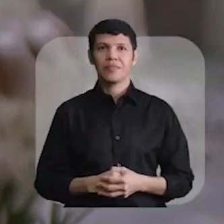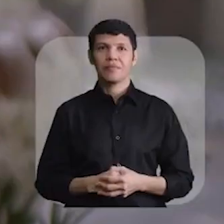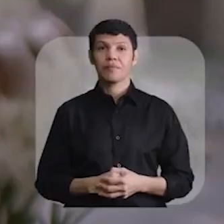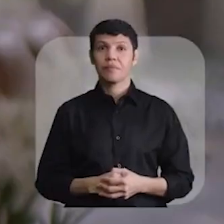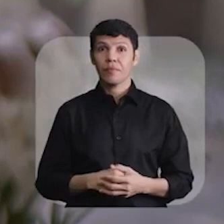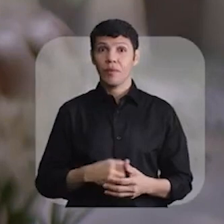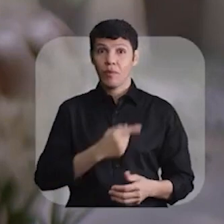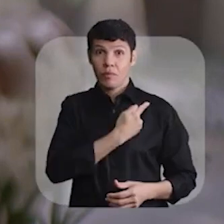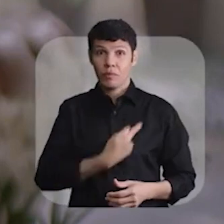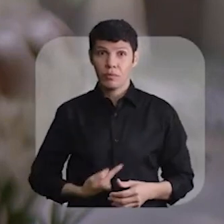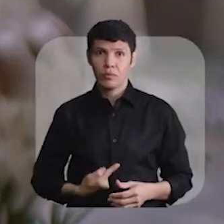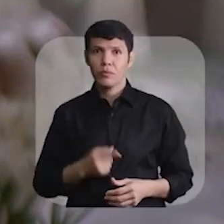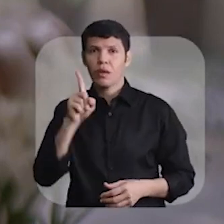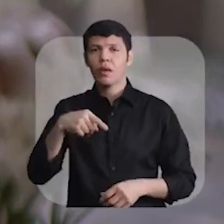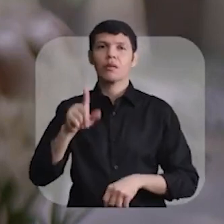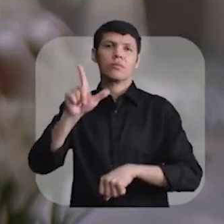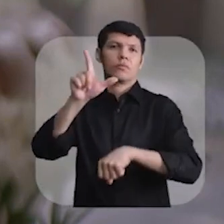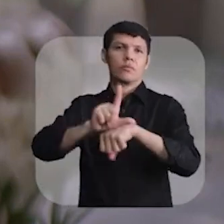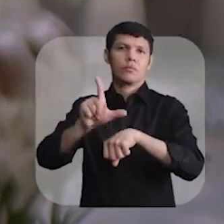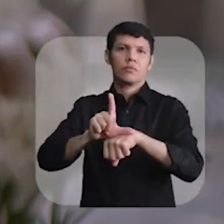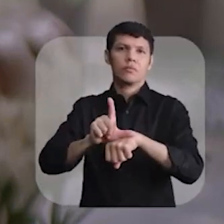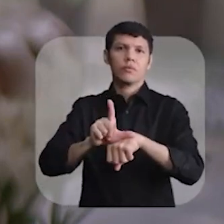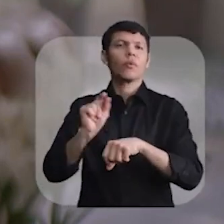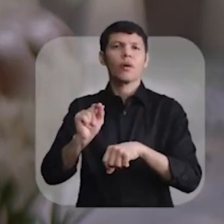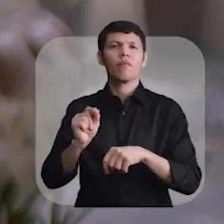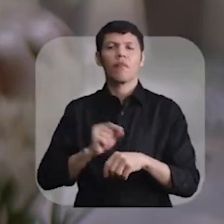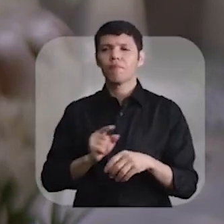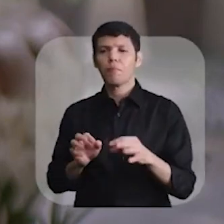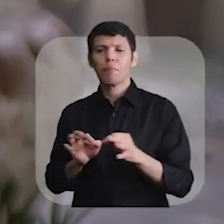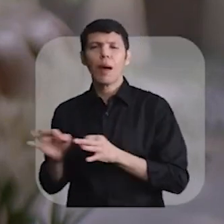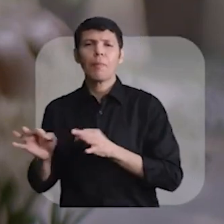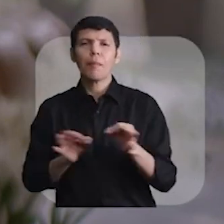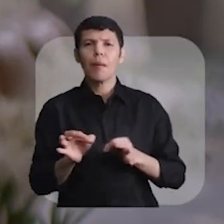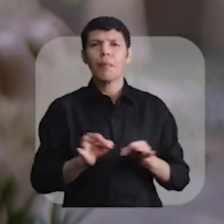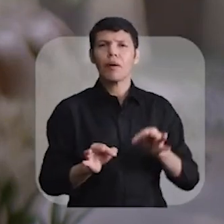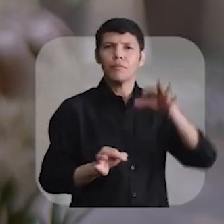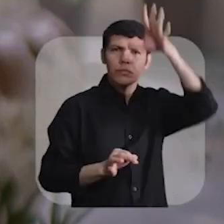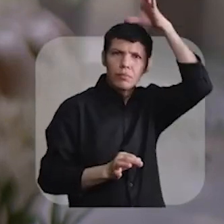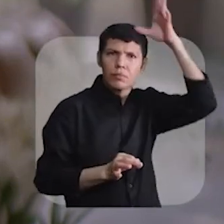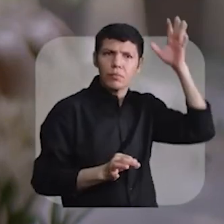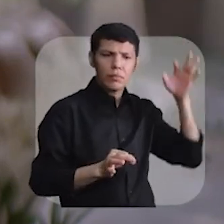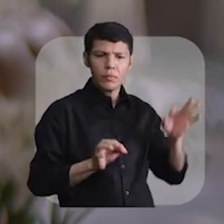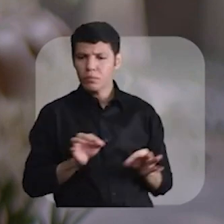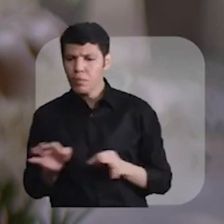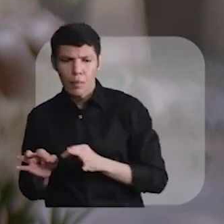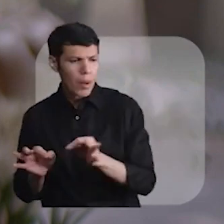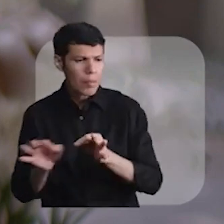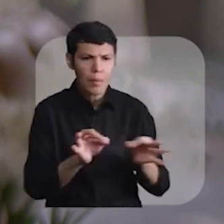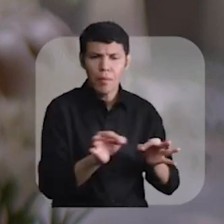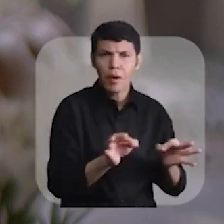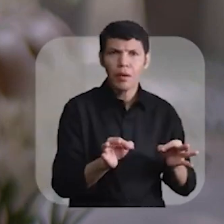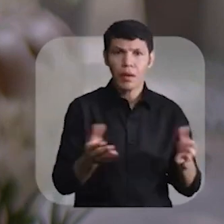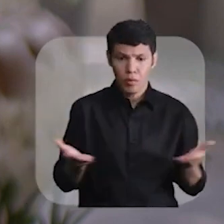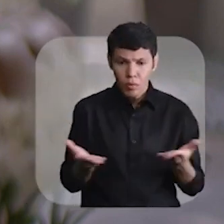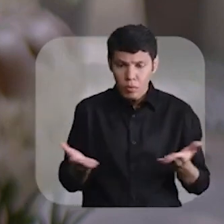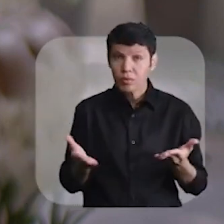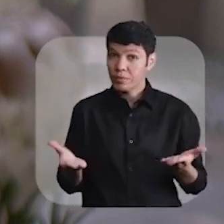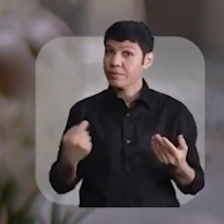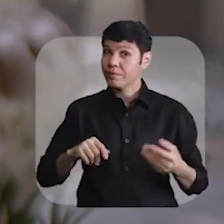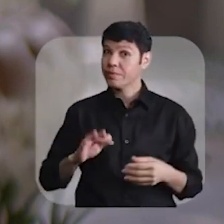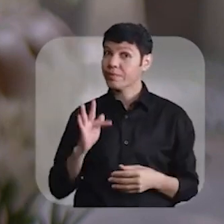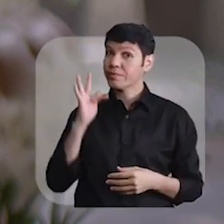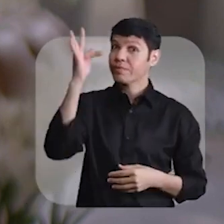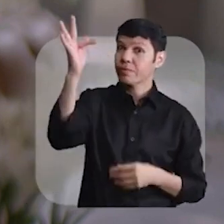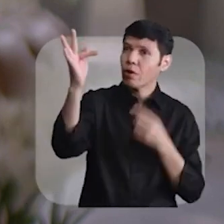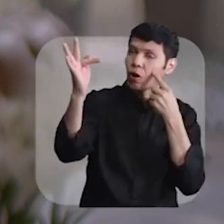Um governador tem que ser um líder, a pessoa que vai comandar as mudanças que o Estado precisa. Precisa cuidar do presente, mas